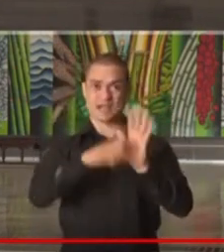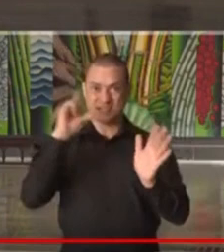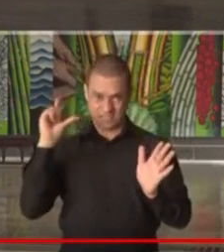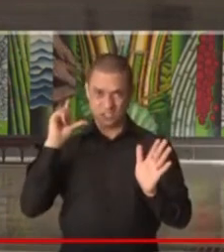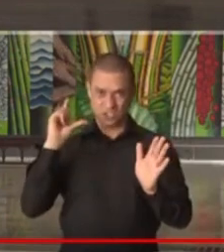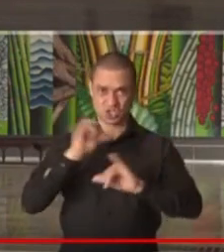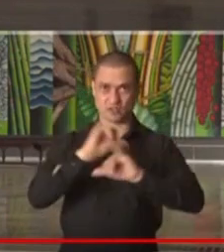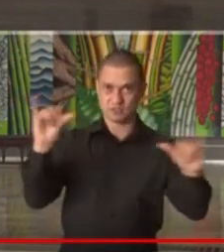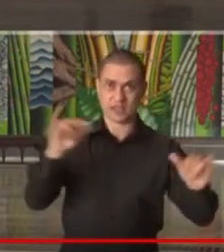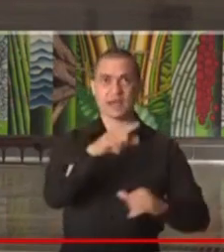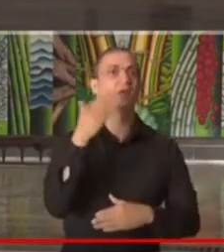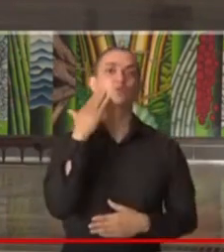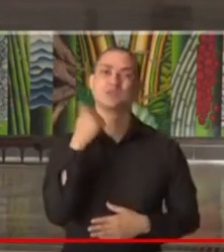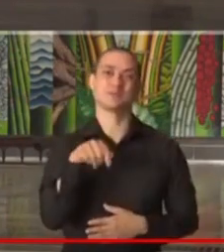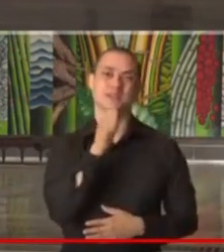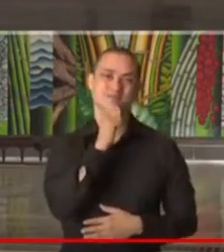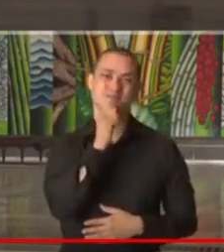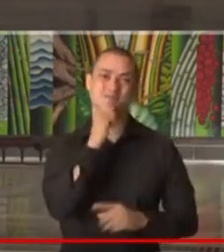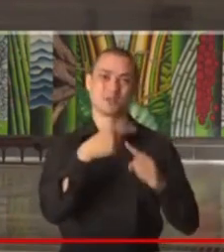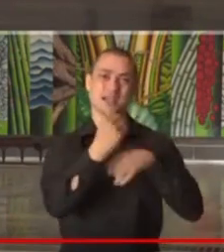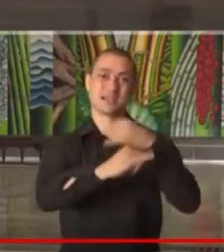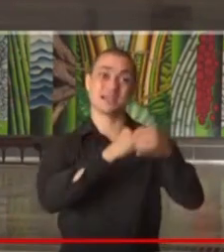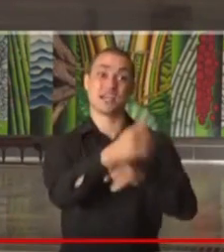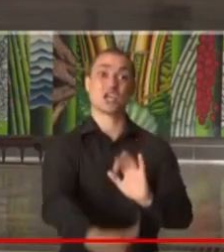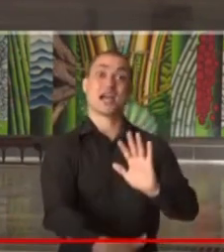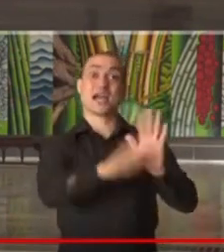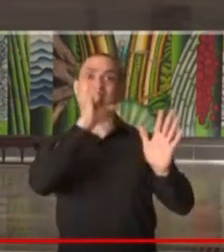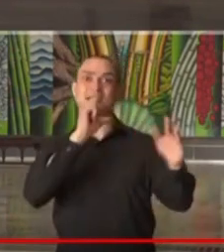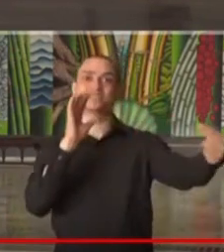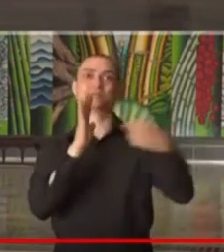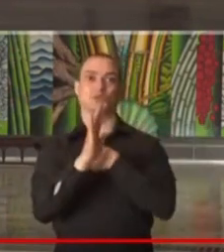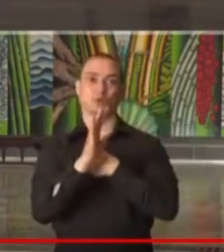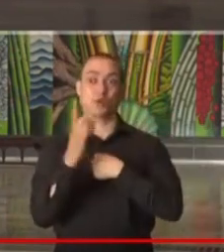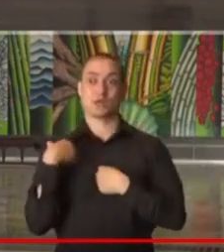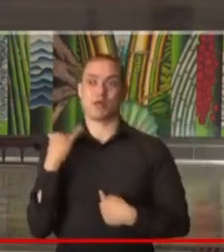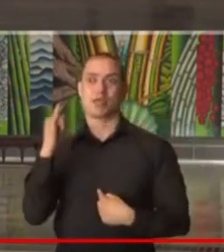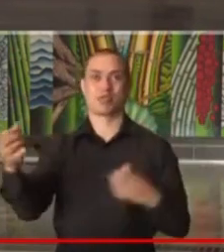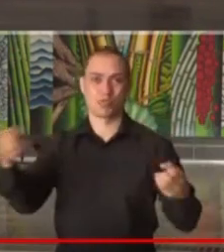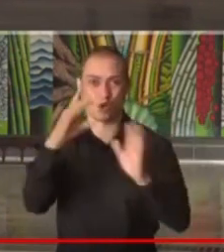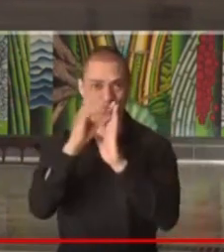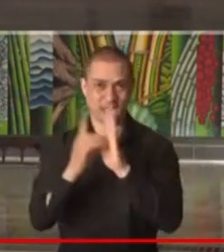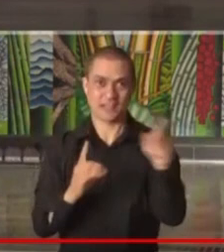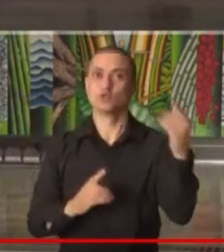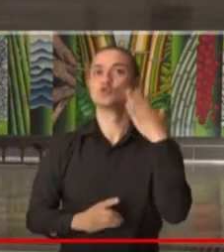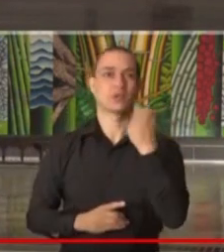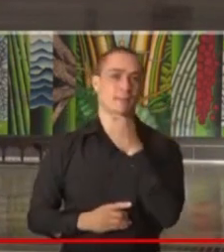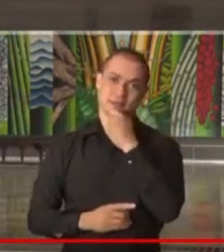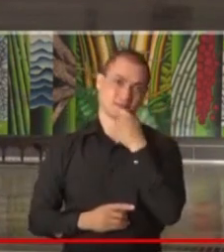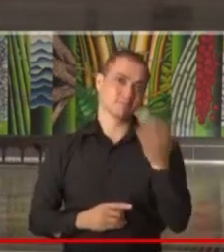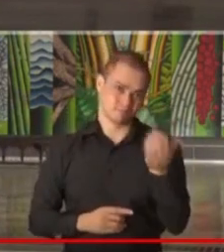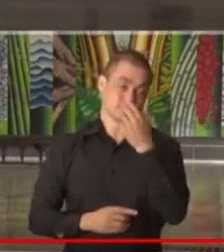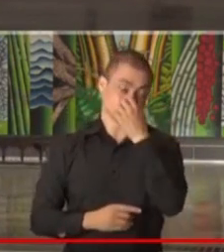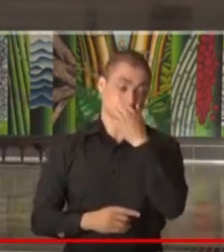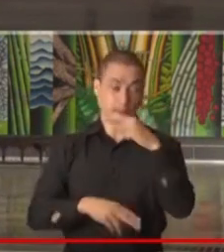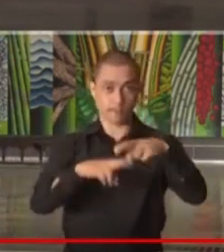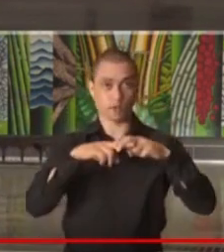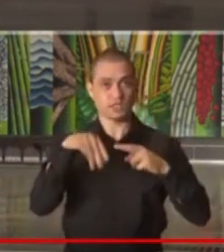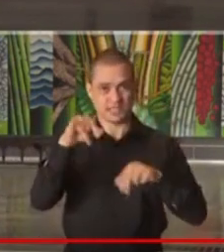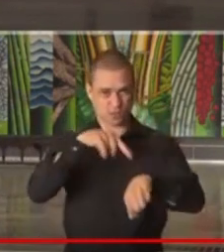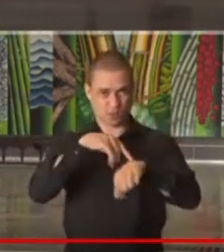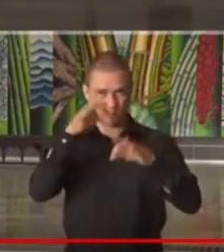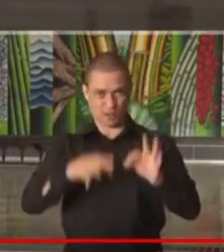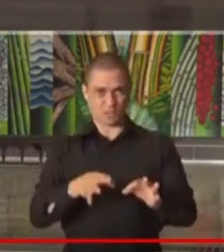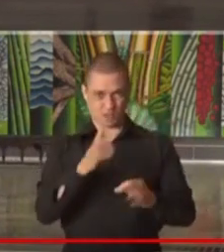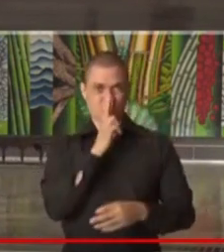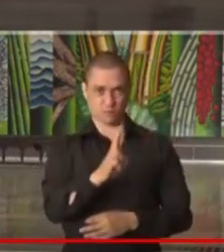perguntas à distância, online, mandaram antes do início dessa coletiva, portanto, não estão aqui fazendo perguntas no exato momento em que